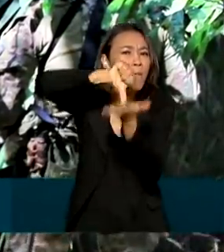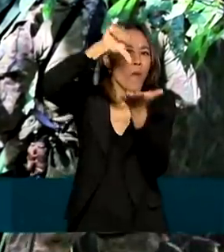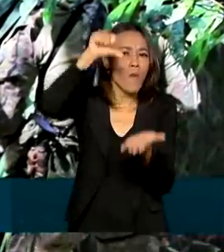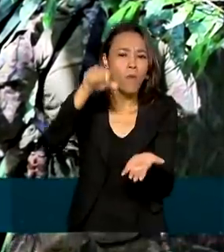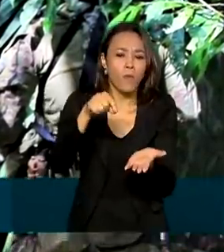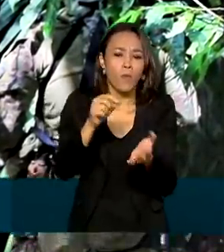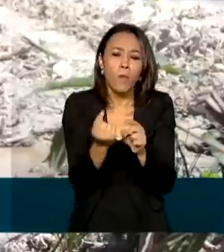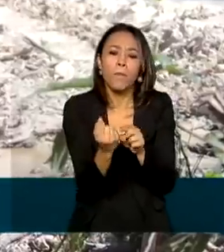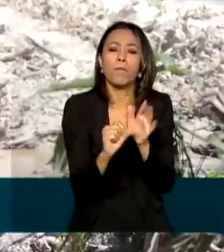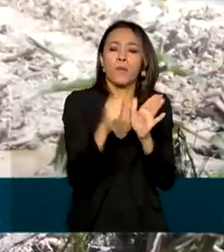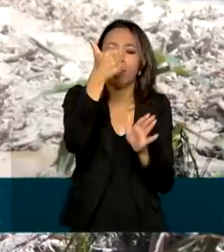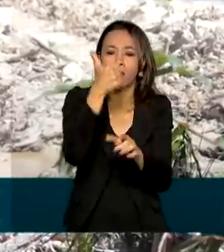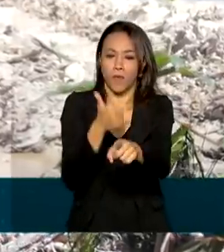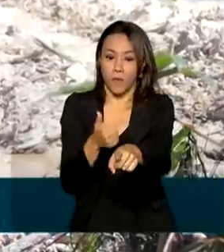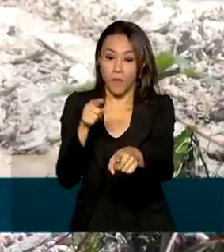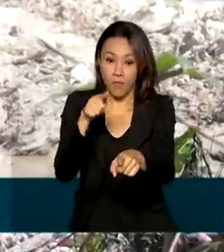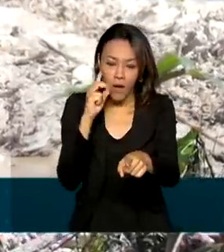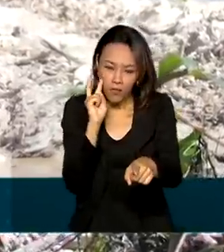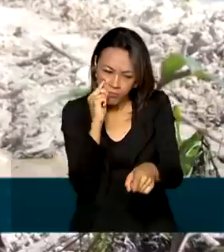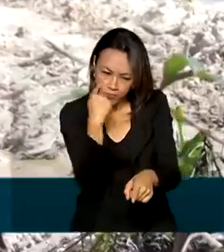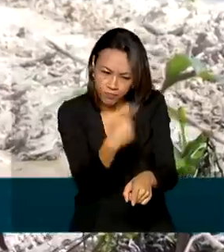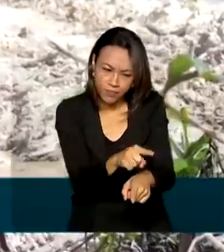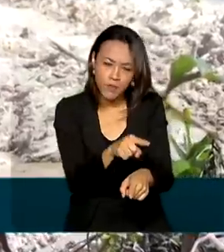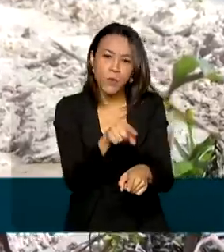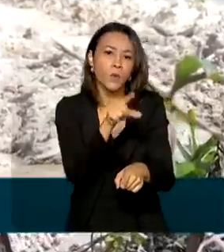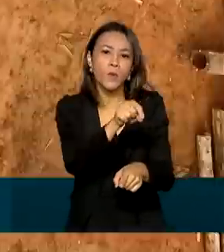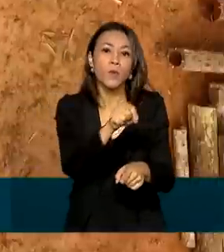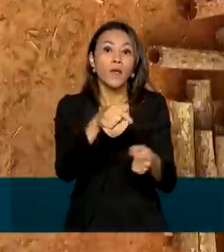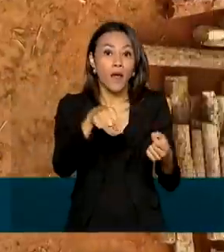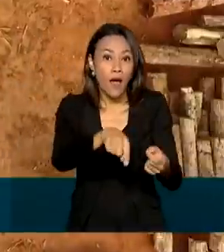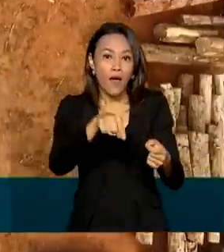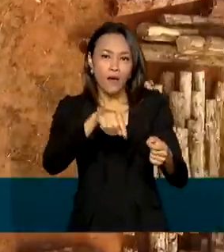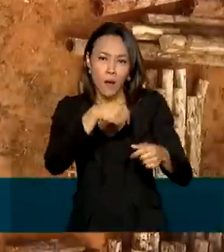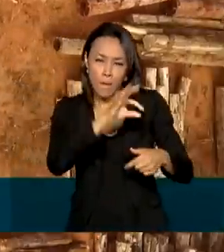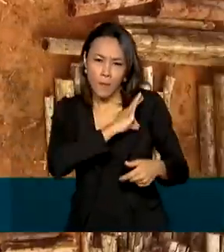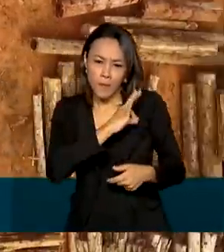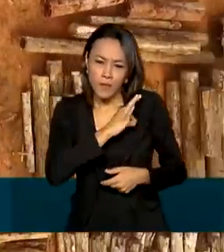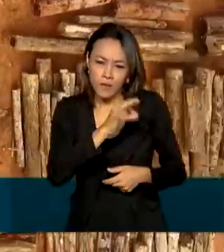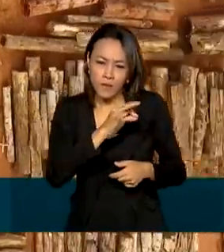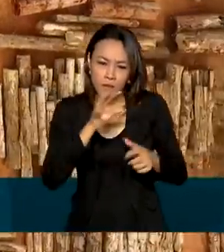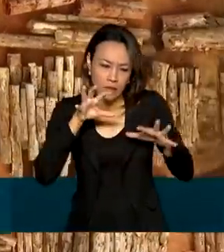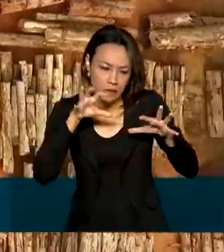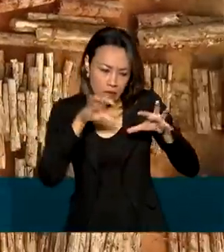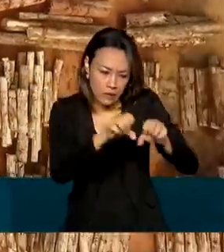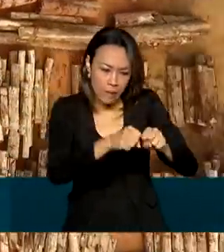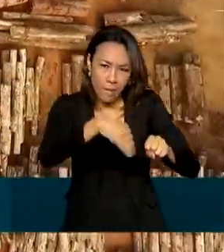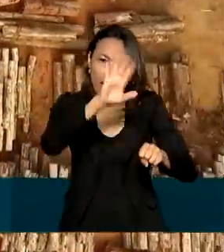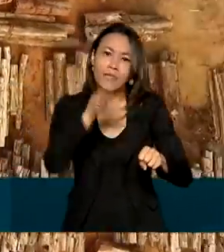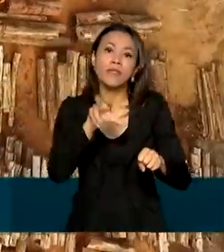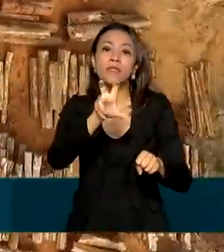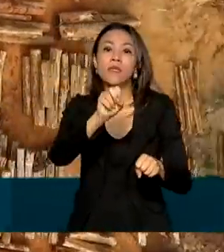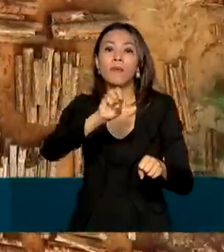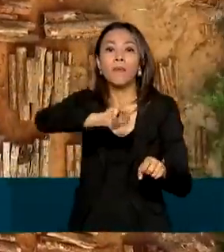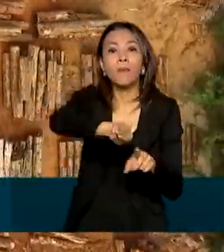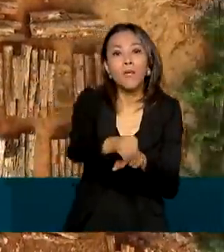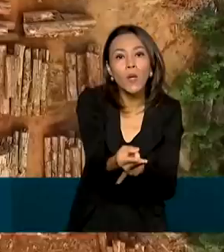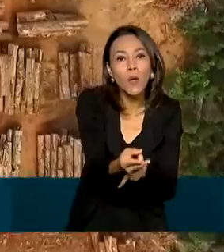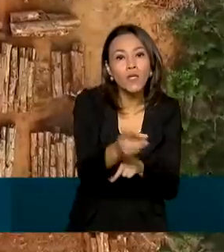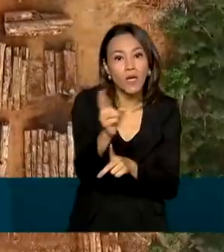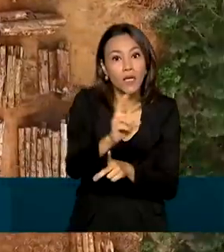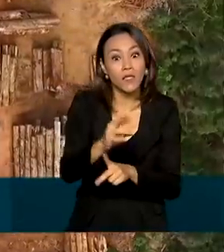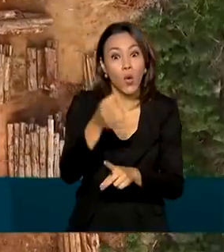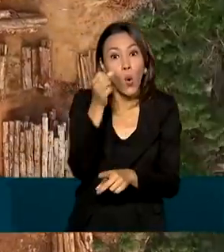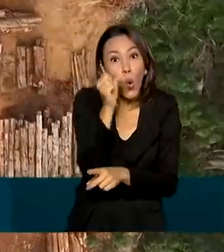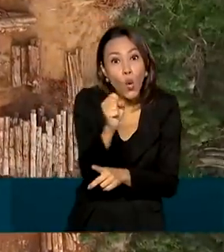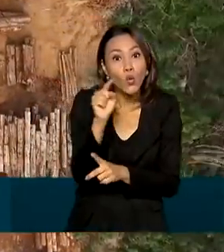dois anos. Um deles permitiu a deflagração da Operação Arquimédios, que bloqueou mais de R 50 milhões e apreendeu 8